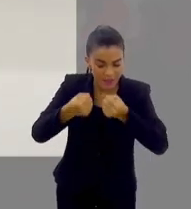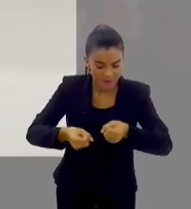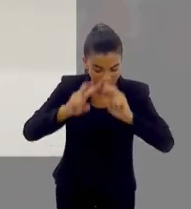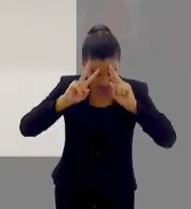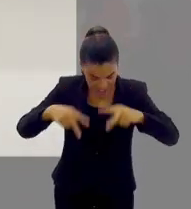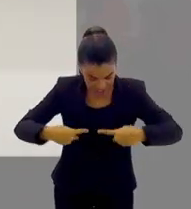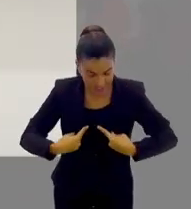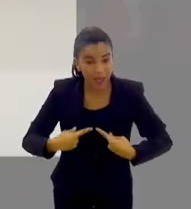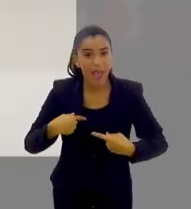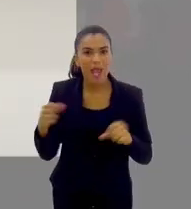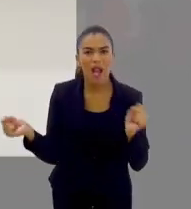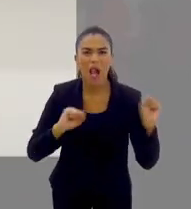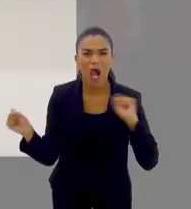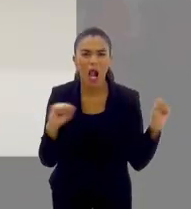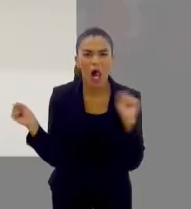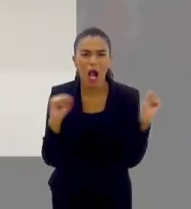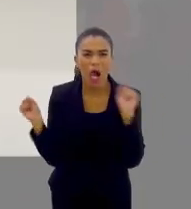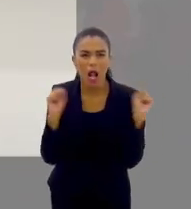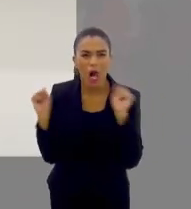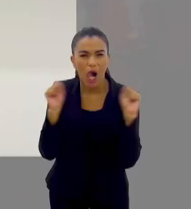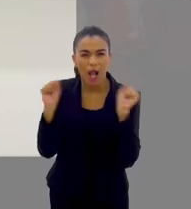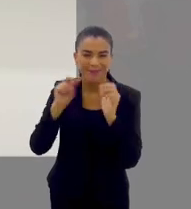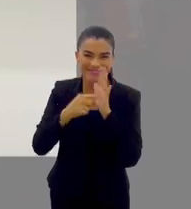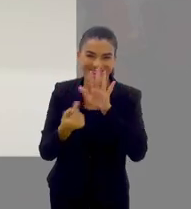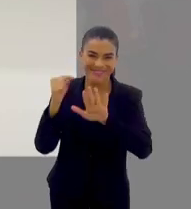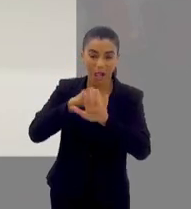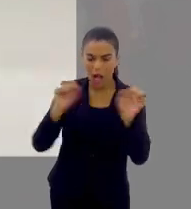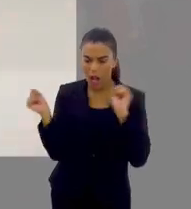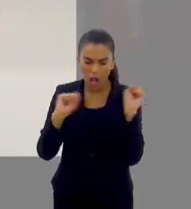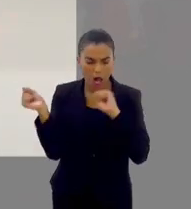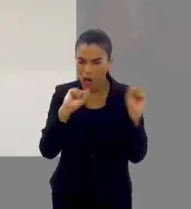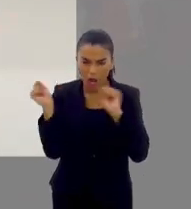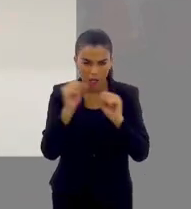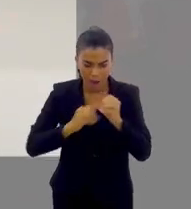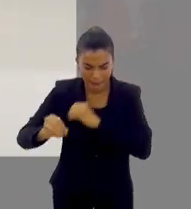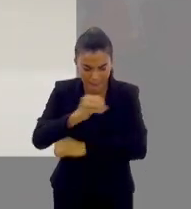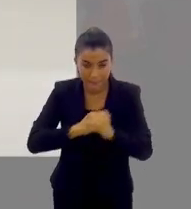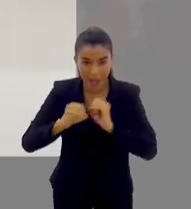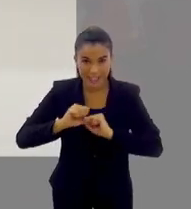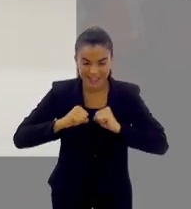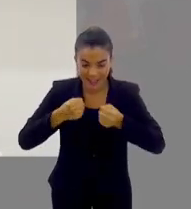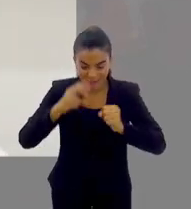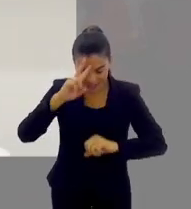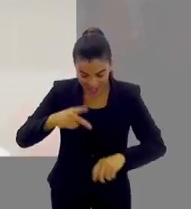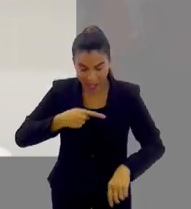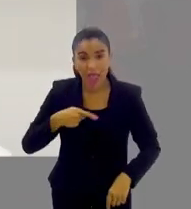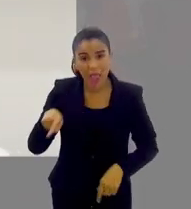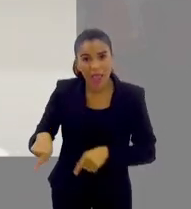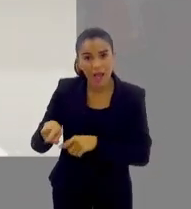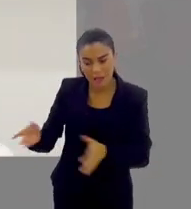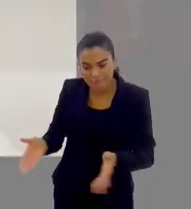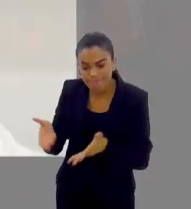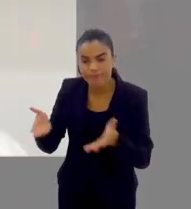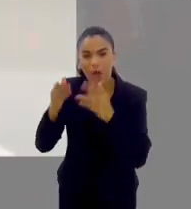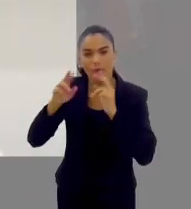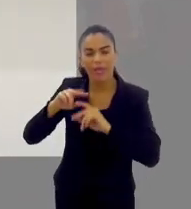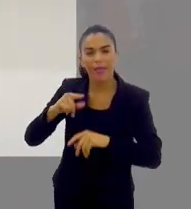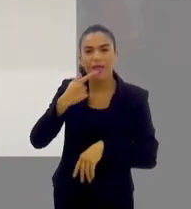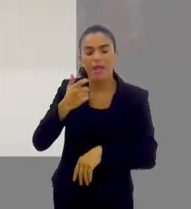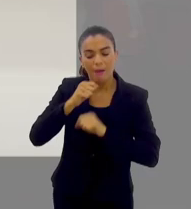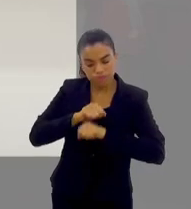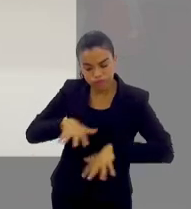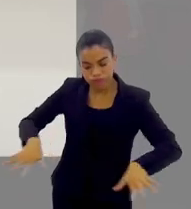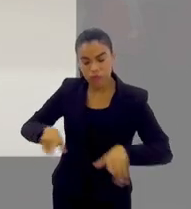imunológico, é ele que fica hiperativo, é ele que gera cascata de citocinas, é ele que gera o sangramento,